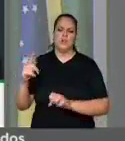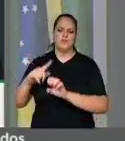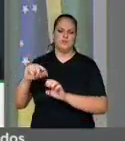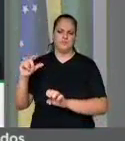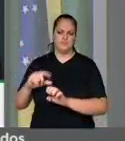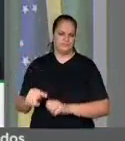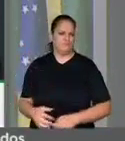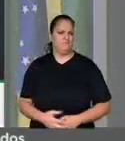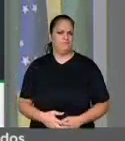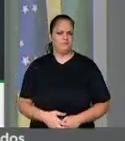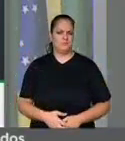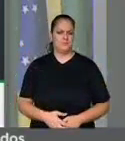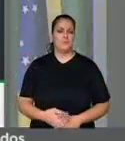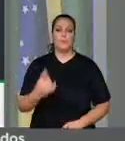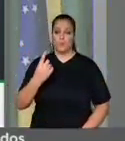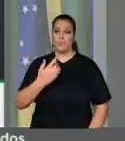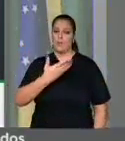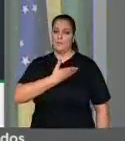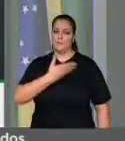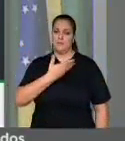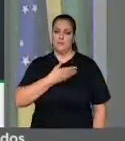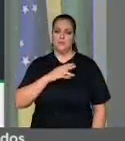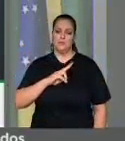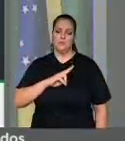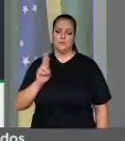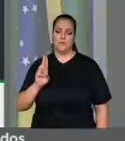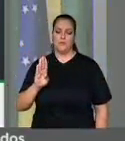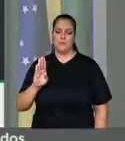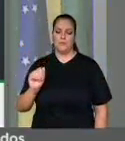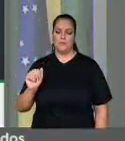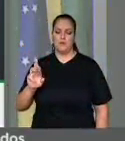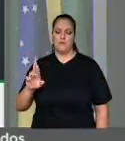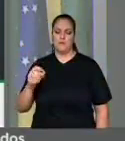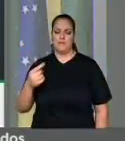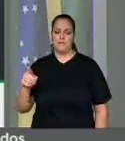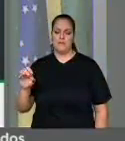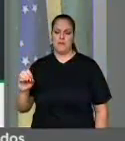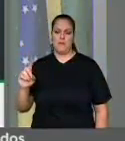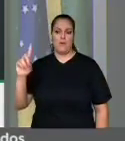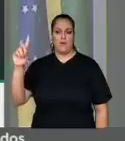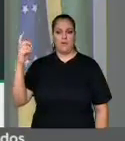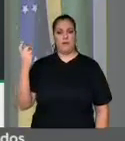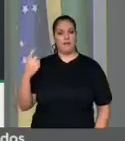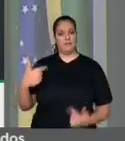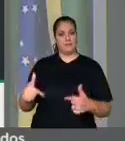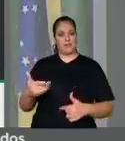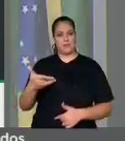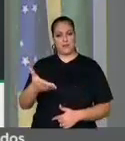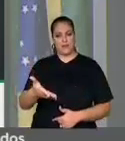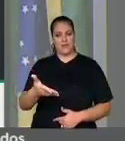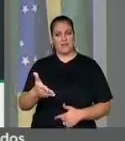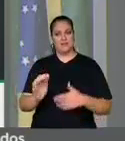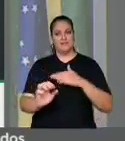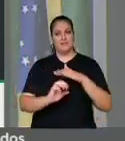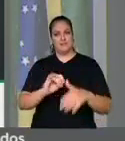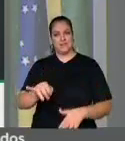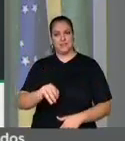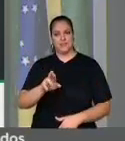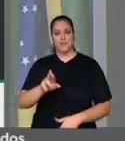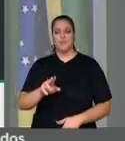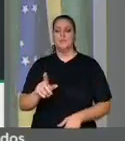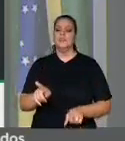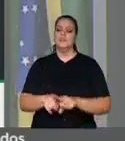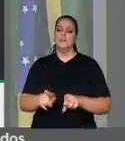chamado Barão, se não me engano, foi da Brasil Júnior, nosso amigo Antônio Carneiro,